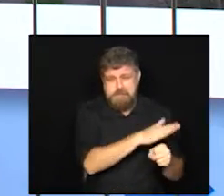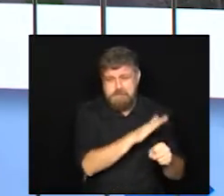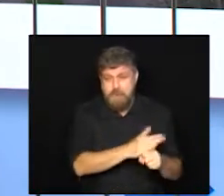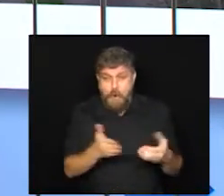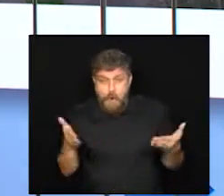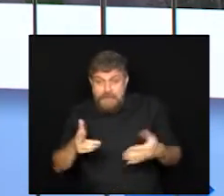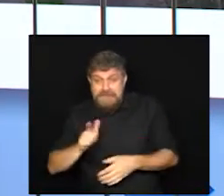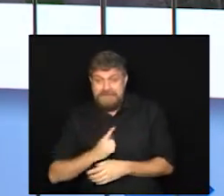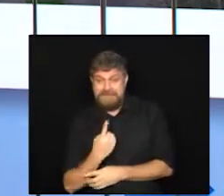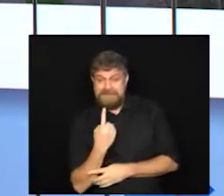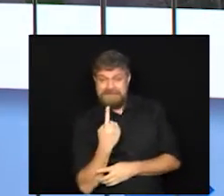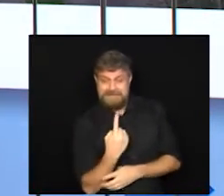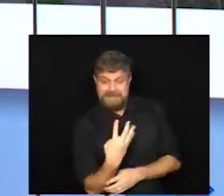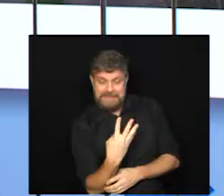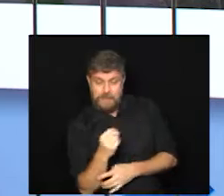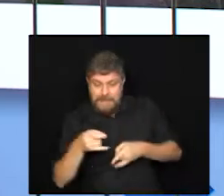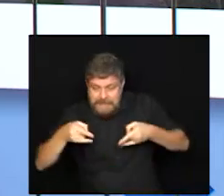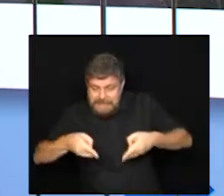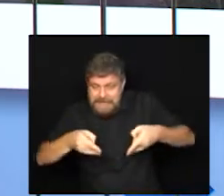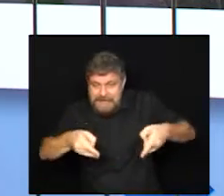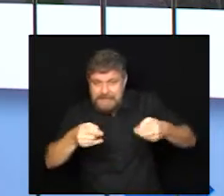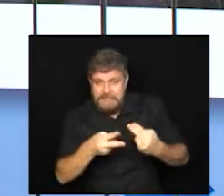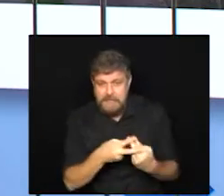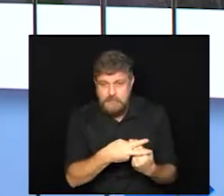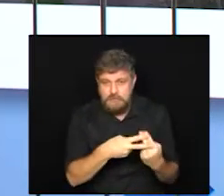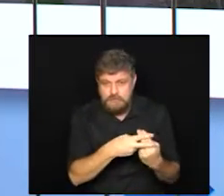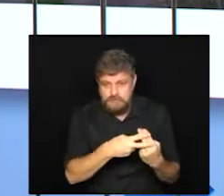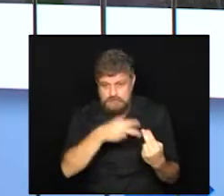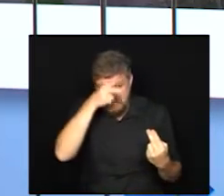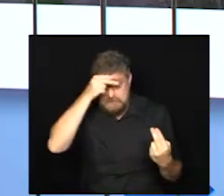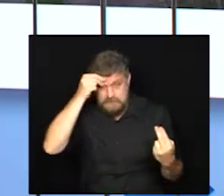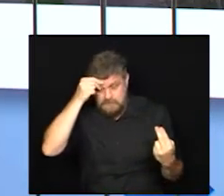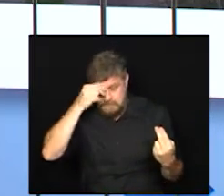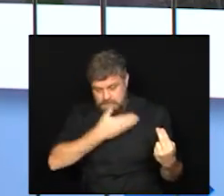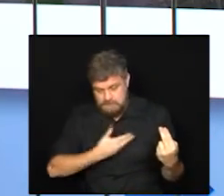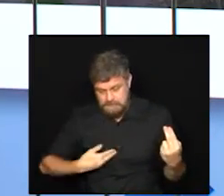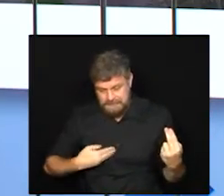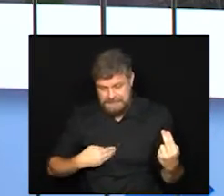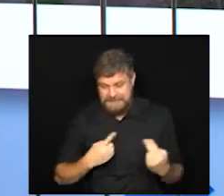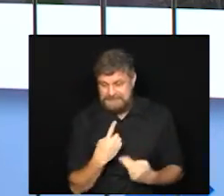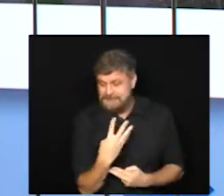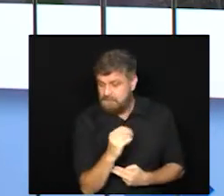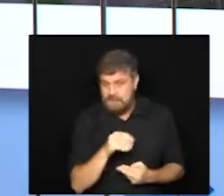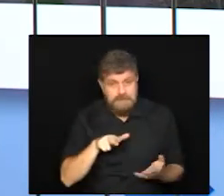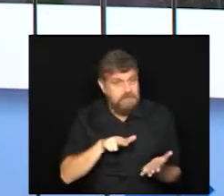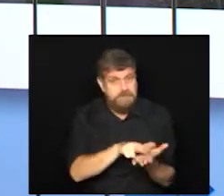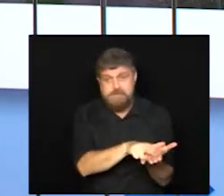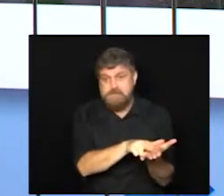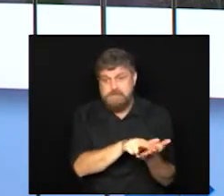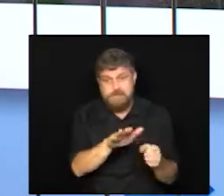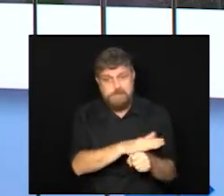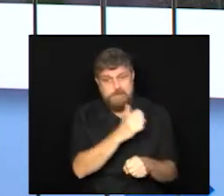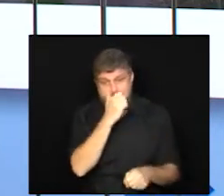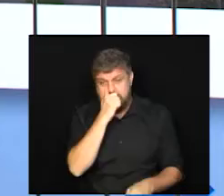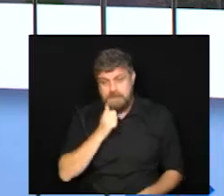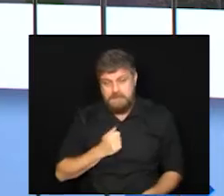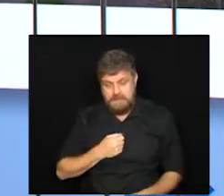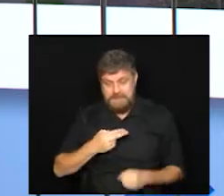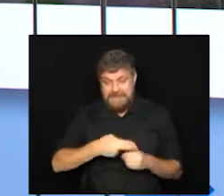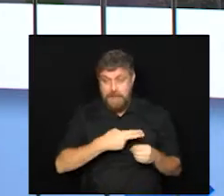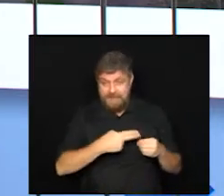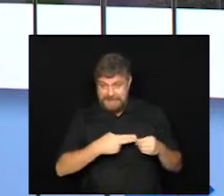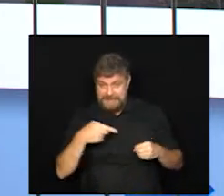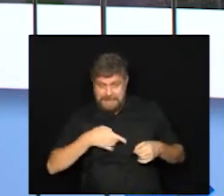nós temos 140 leitos no SUS municipal, os 140 estavam ocupados. No SUS estadual, dos